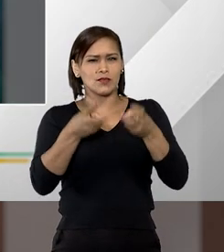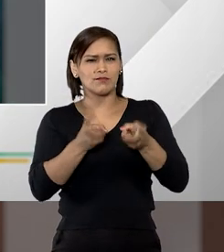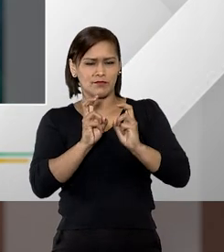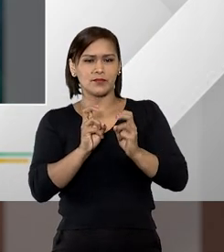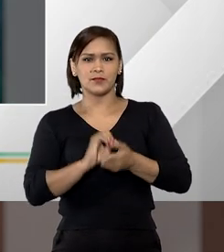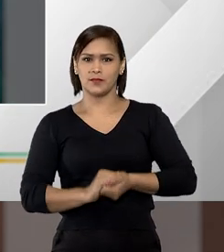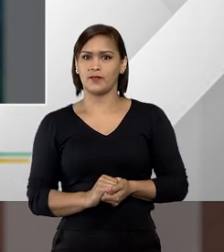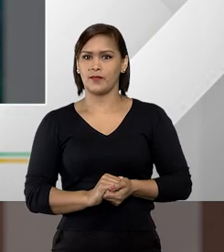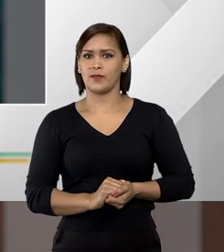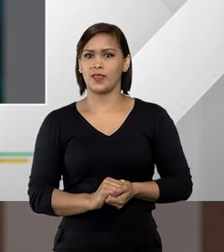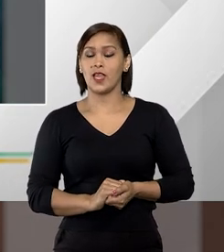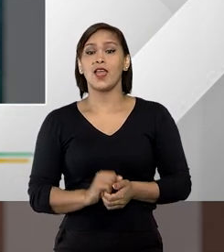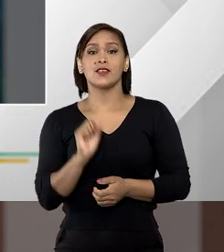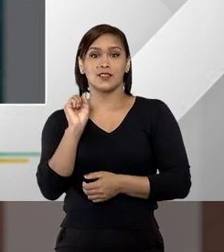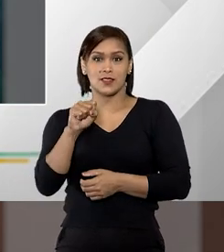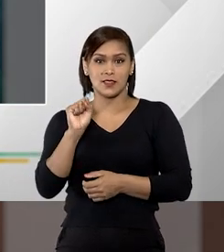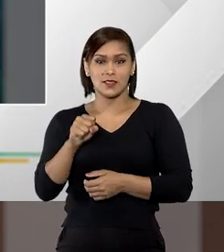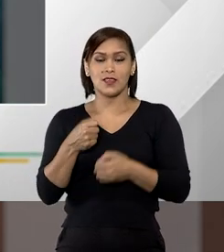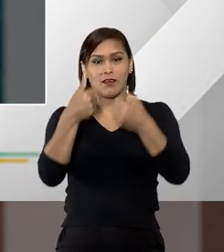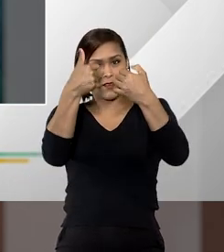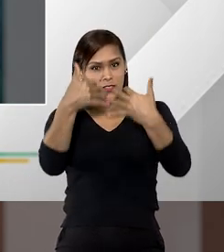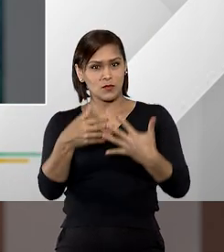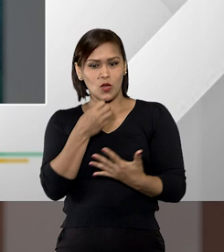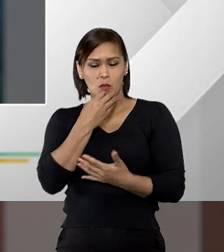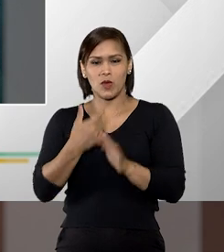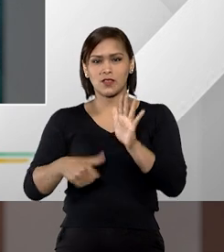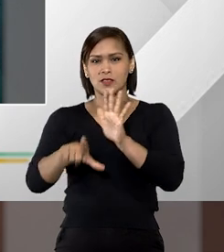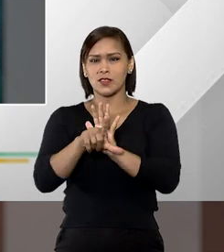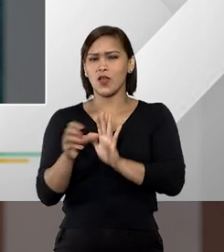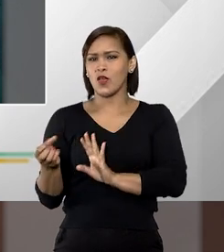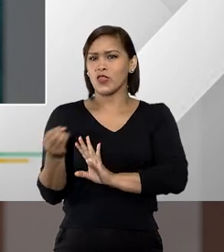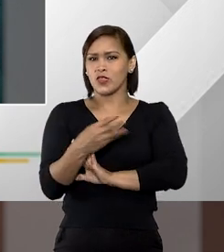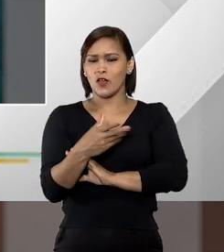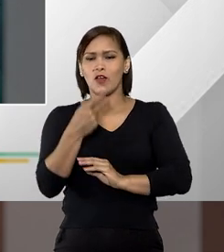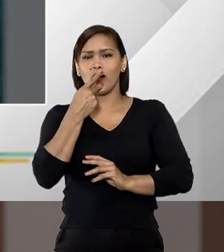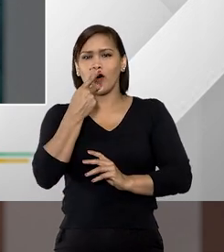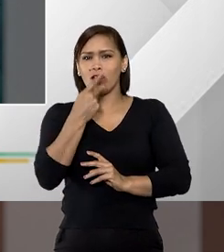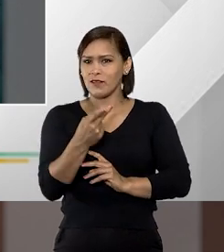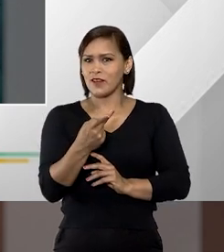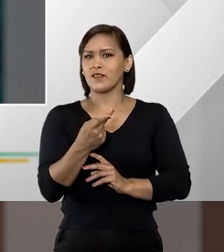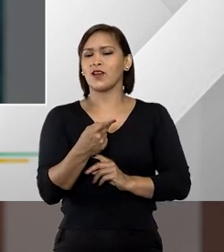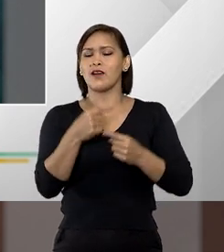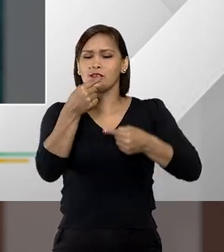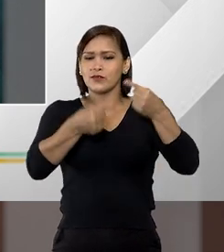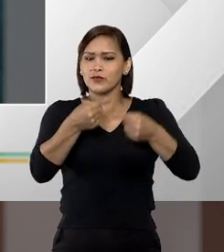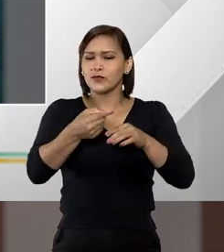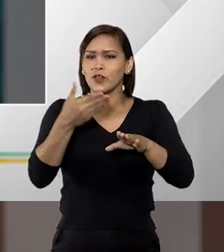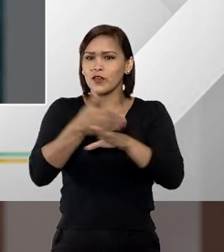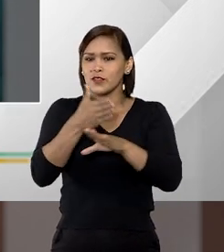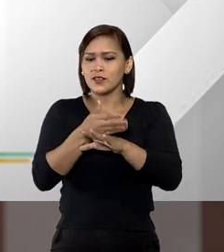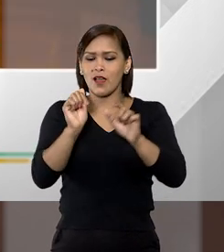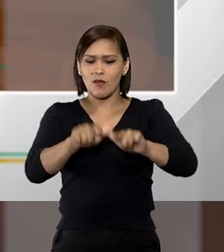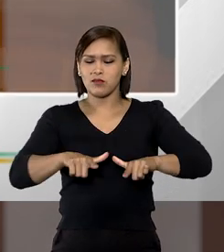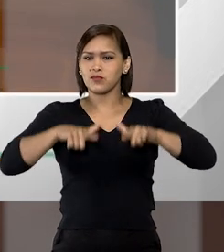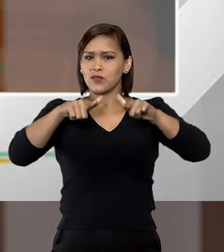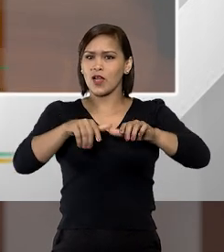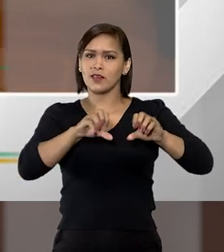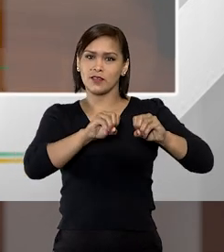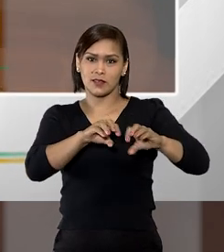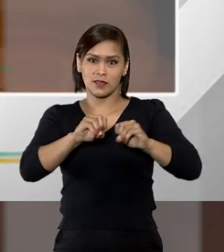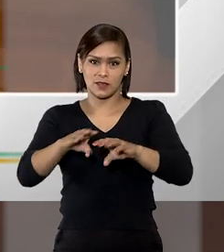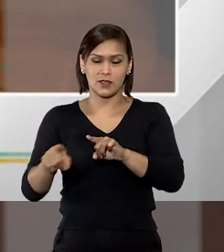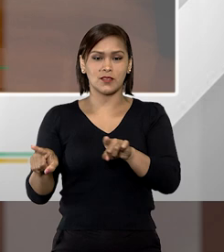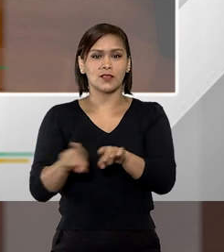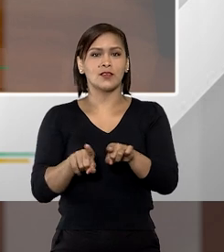o doutor José Mildo colocou muito bem essa legislação nova que vai falar dessa discussão dentro dos currículos da educação